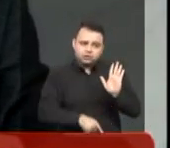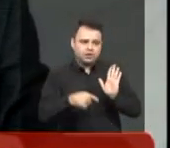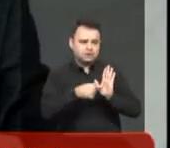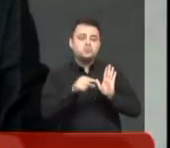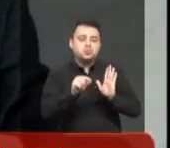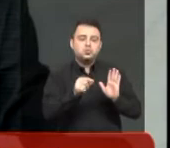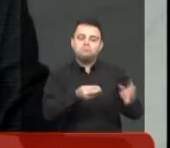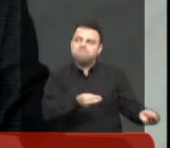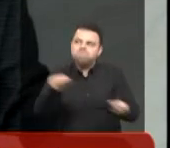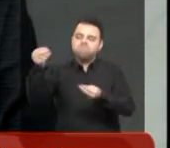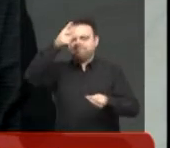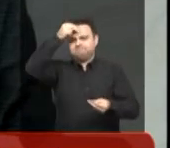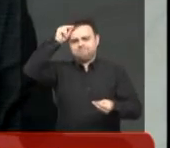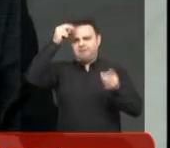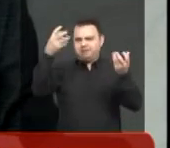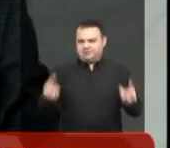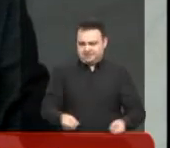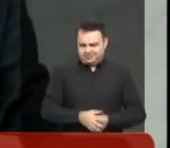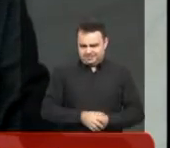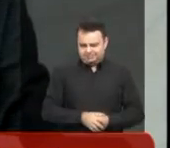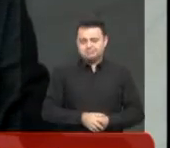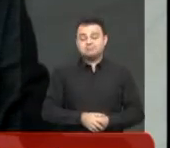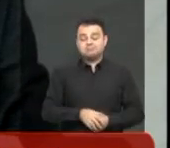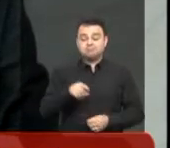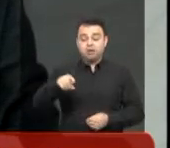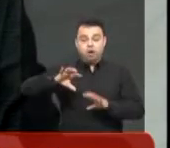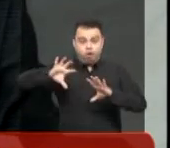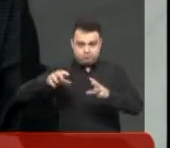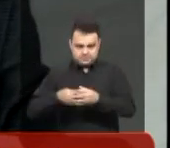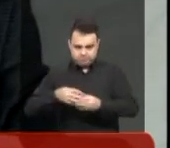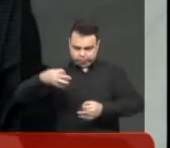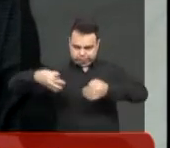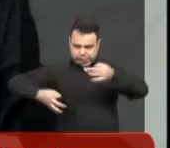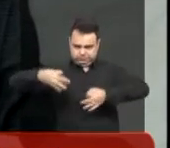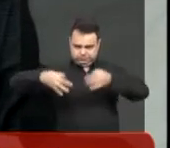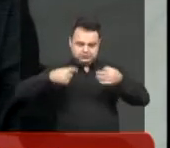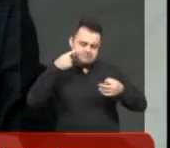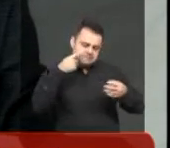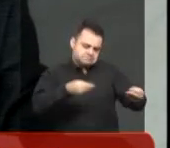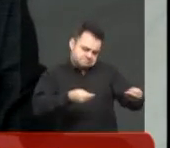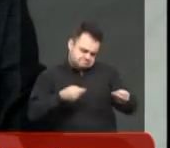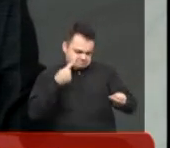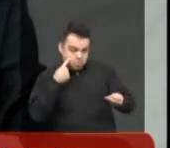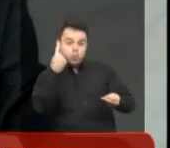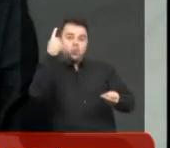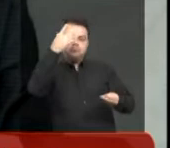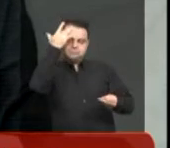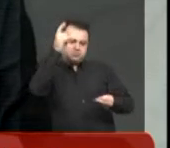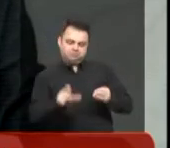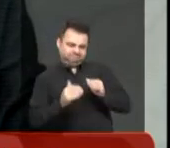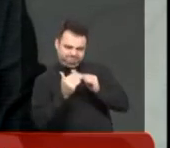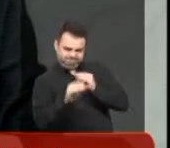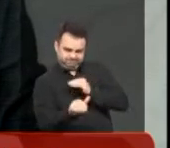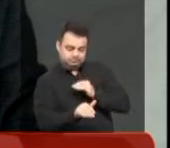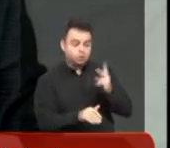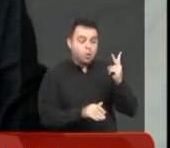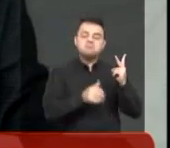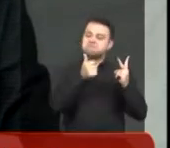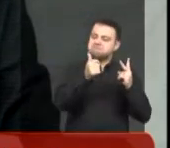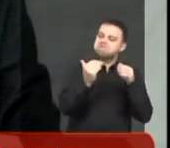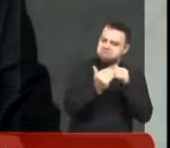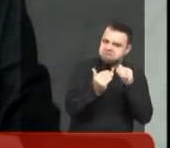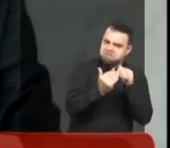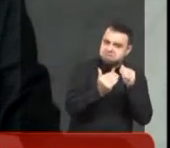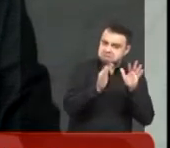não enfrente resistência. Na comissão de justiça teve um voto contrário, mas dois